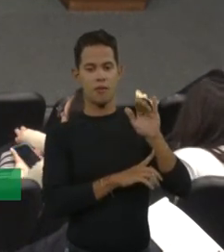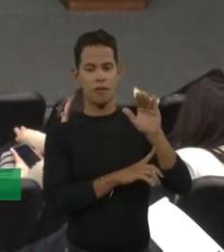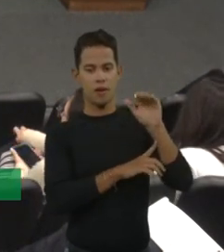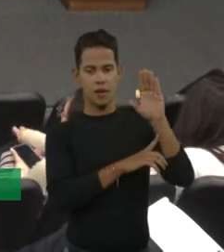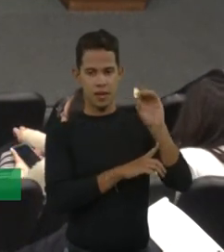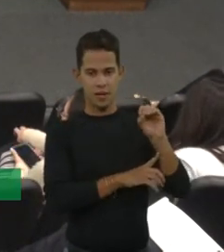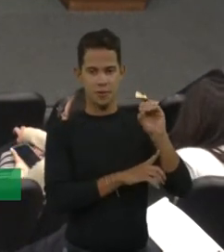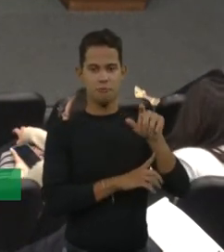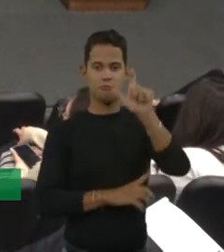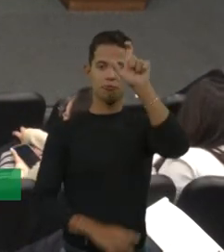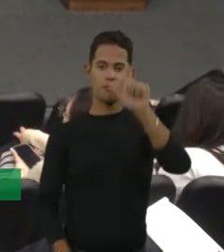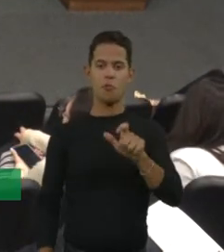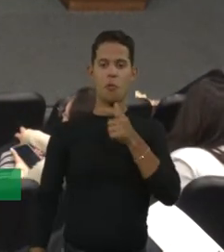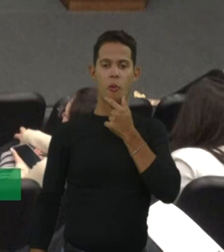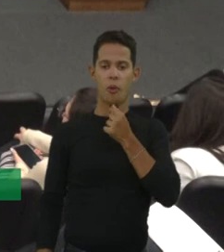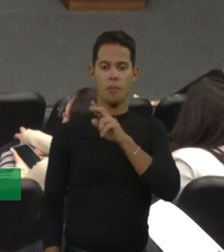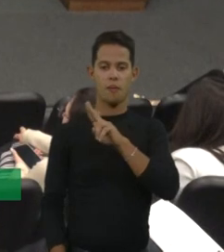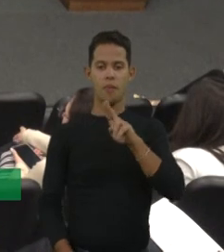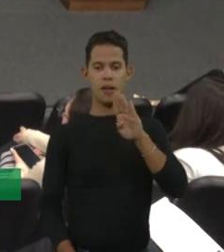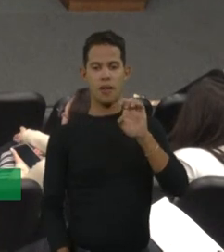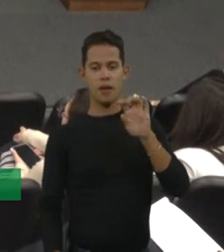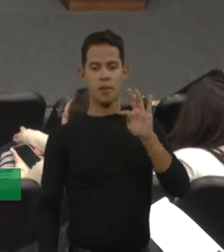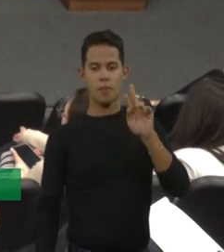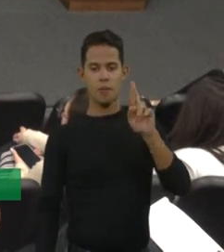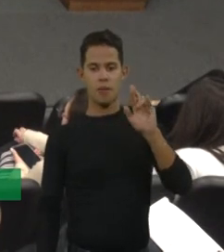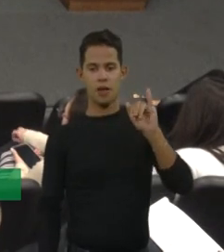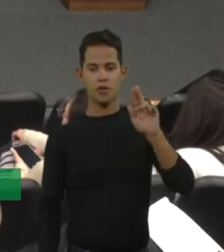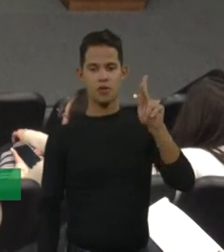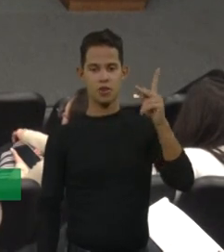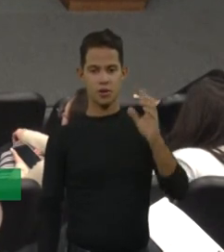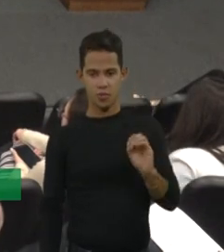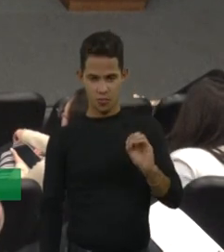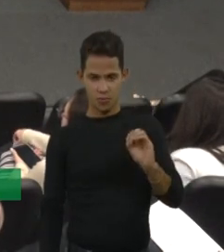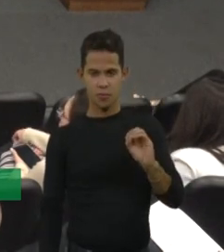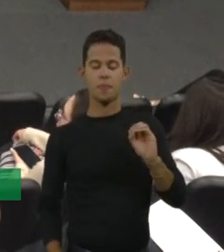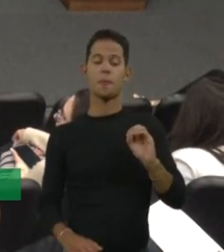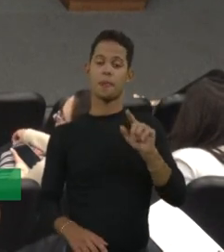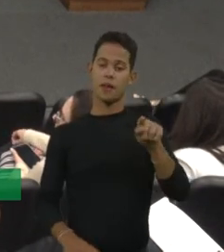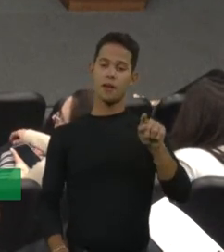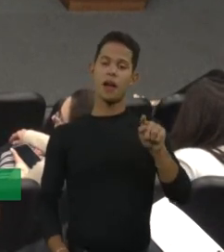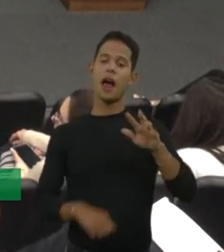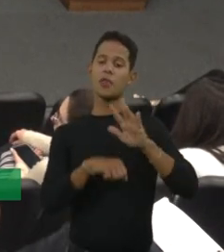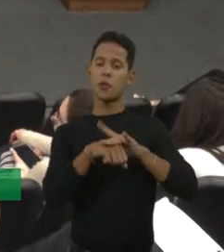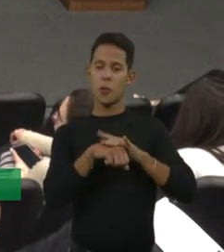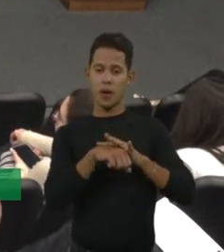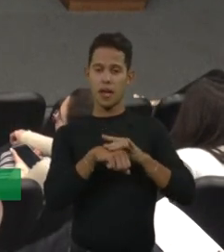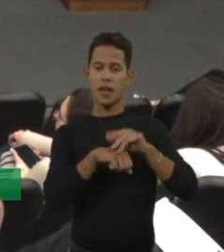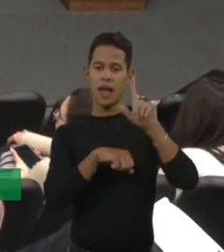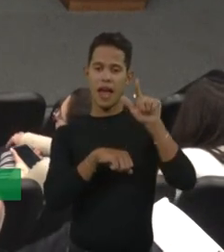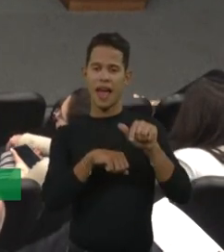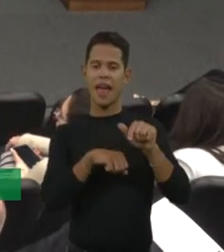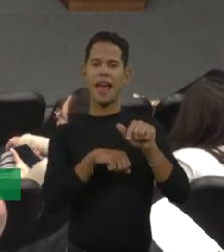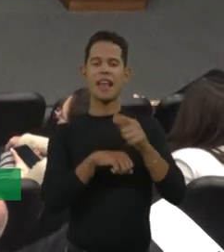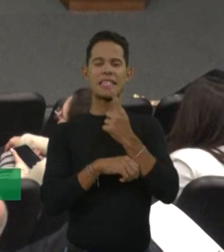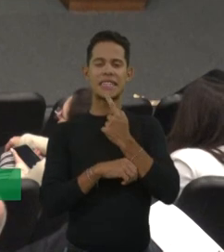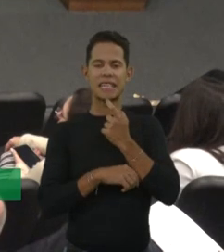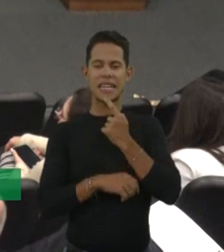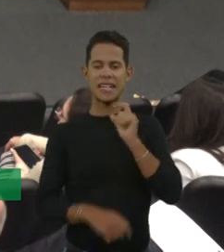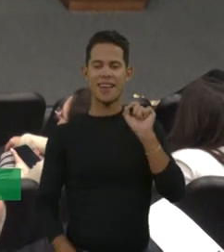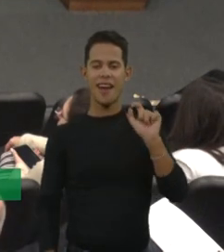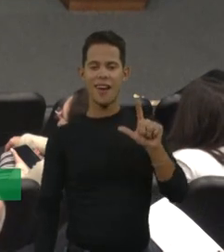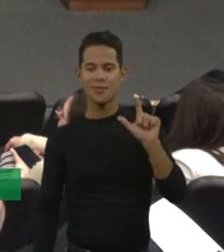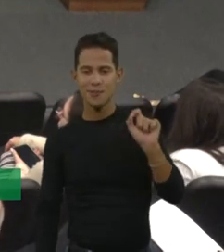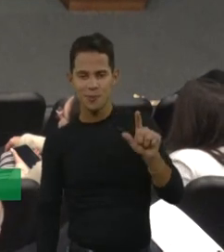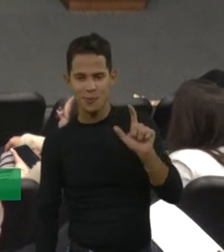um grande representante. E a hemofilia é conhecida como a doença do sangue azul porque ela foi inicialmente